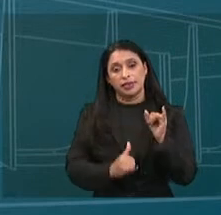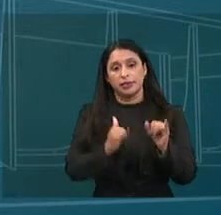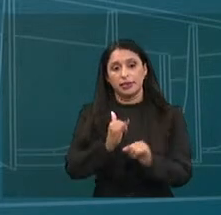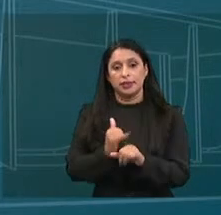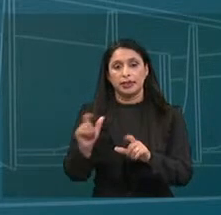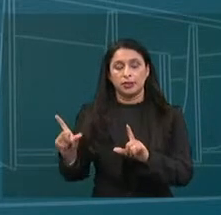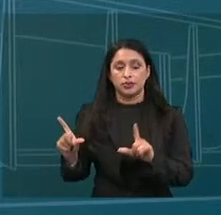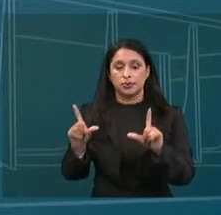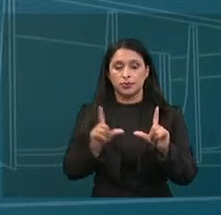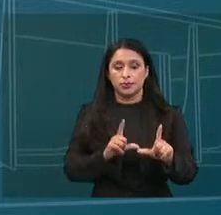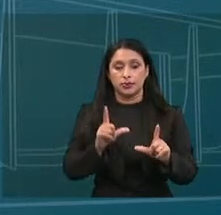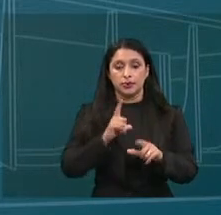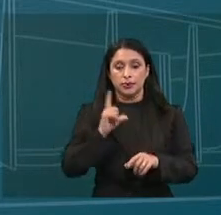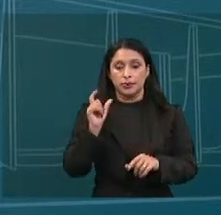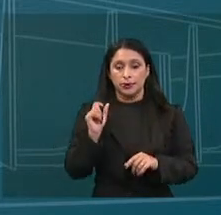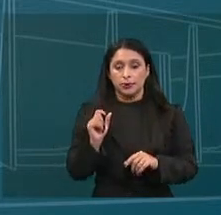favor.